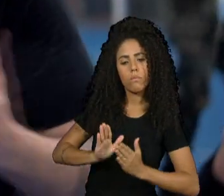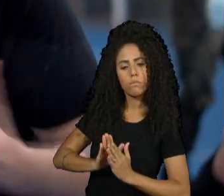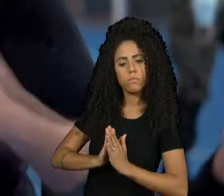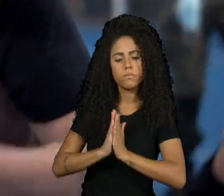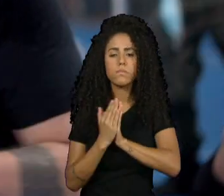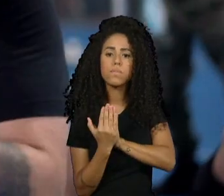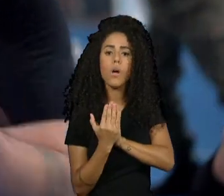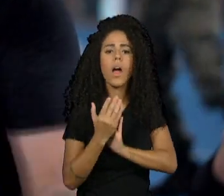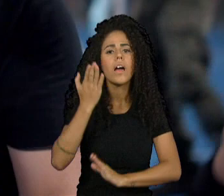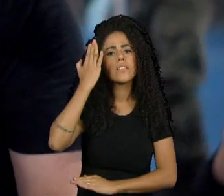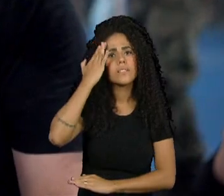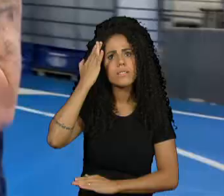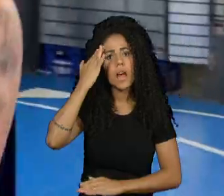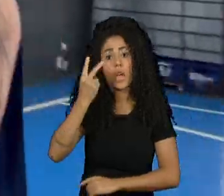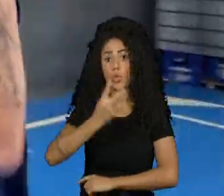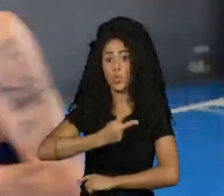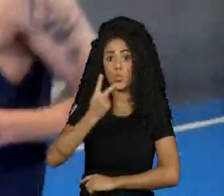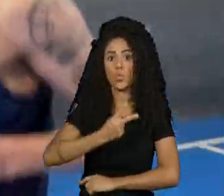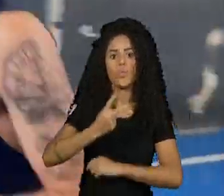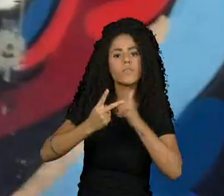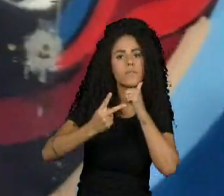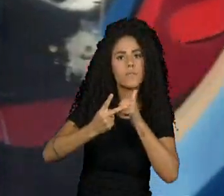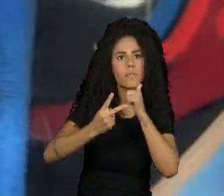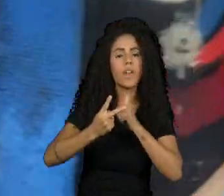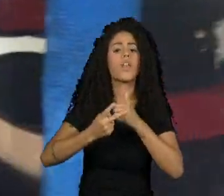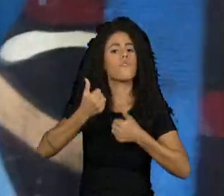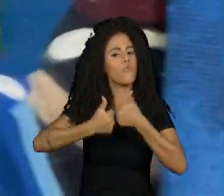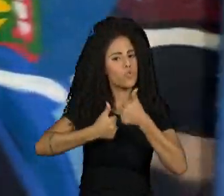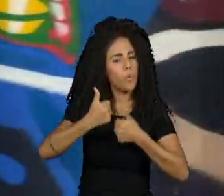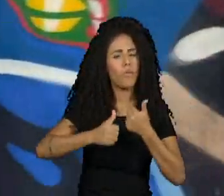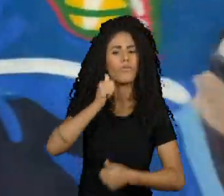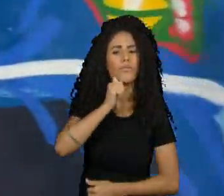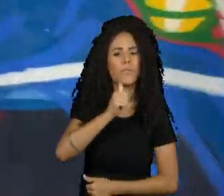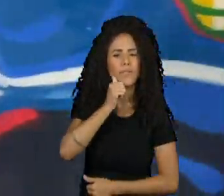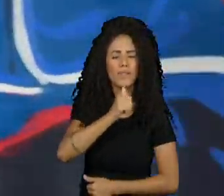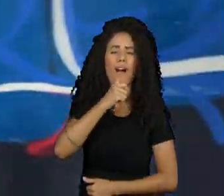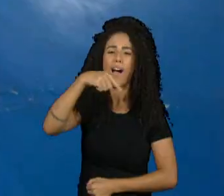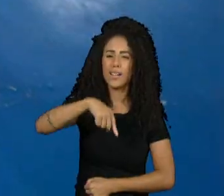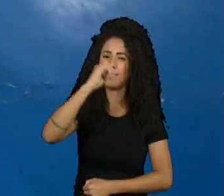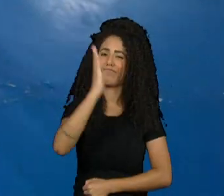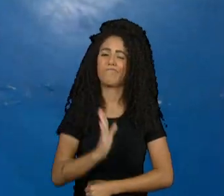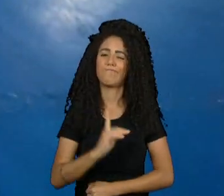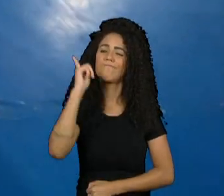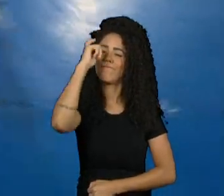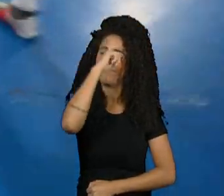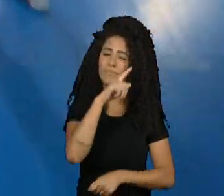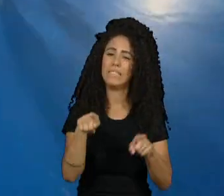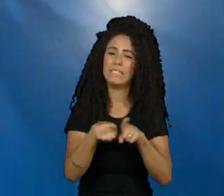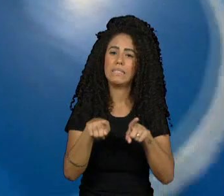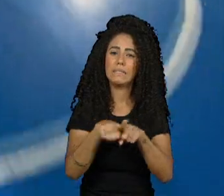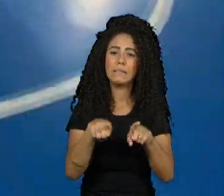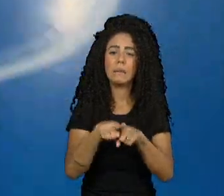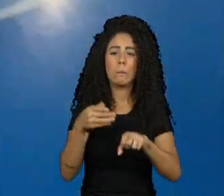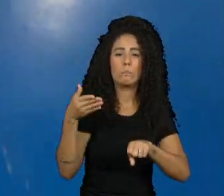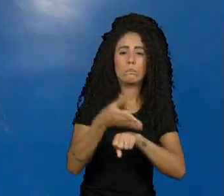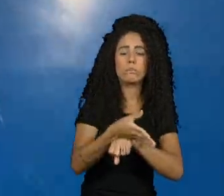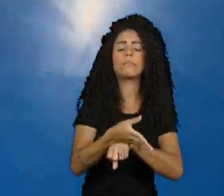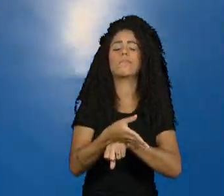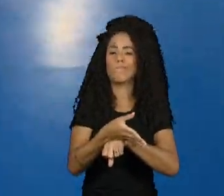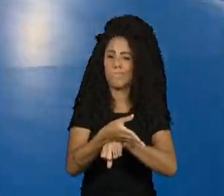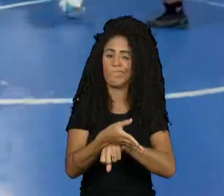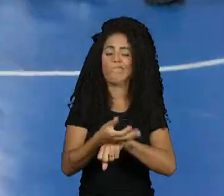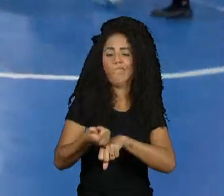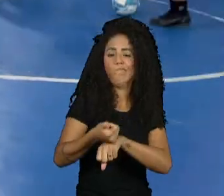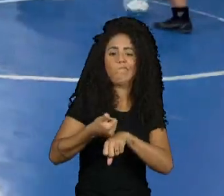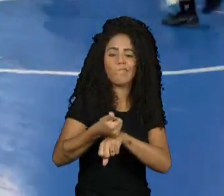a gente é alocado nas categorias femininas. E futebol feminino no Brasil é um negócio muito complicado, muito difícil de você conseguir se alocar como jogador